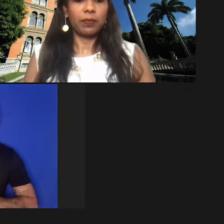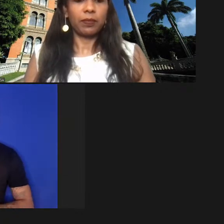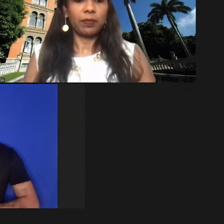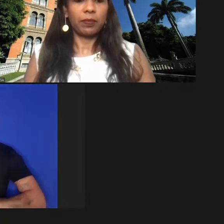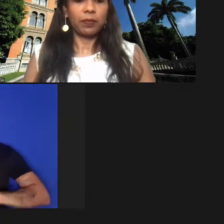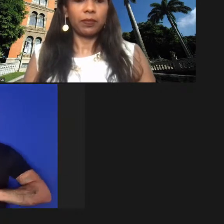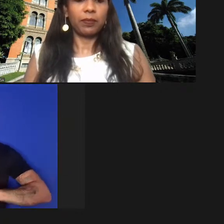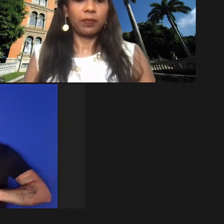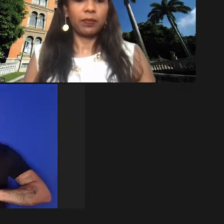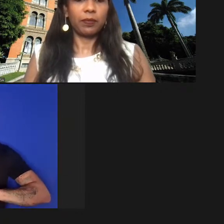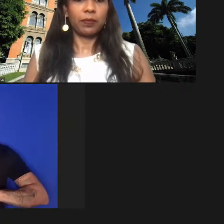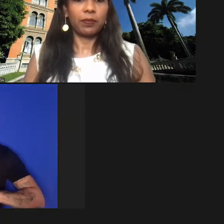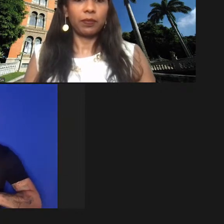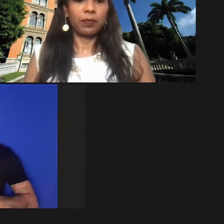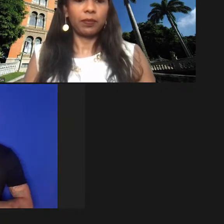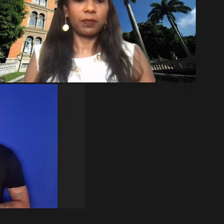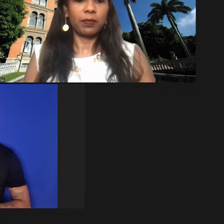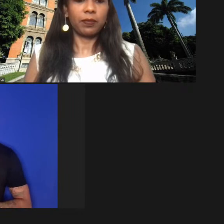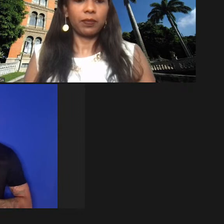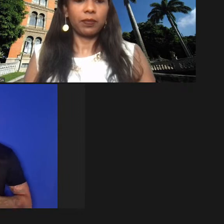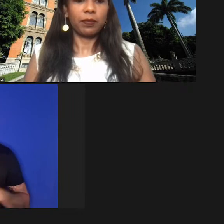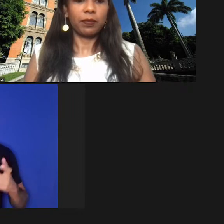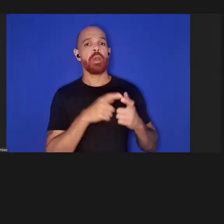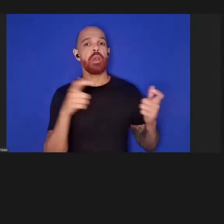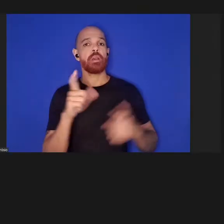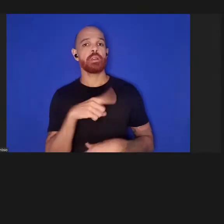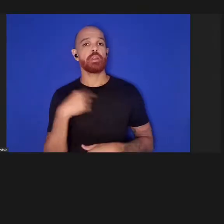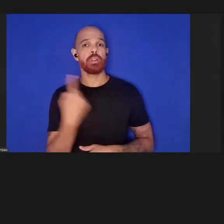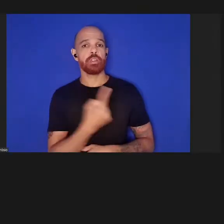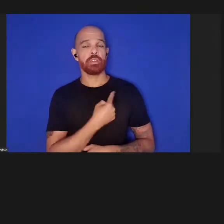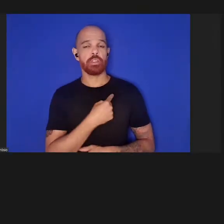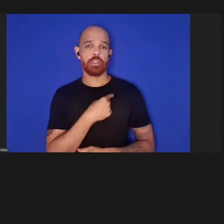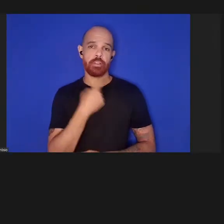do que a maior parte de nós ainda vai ver.